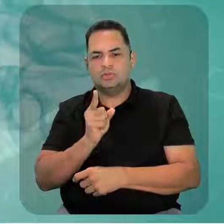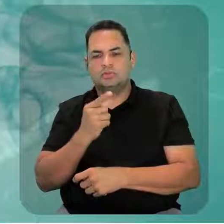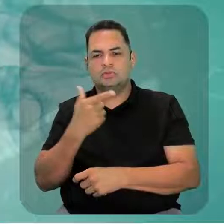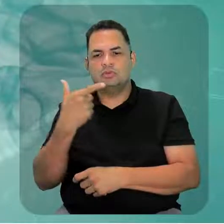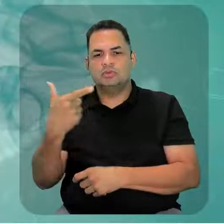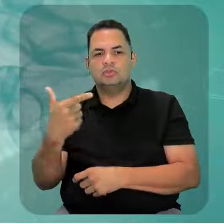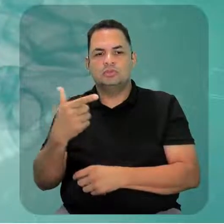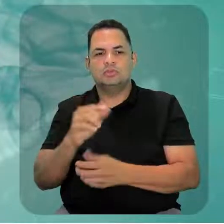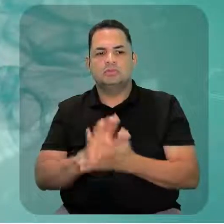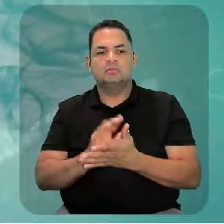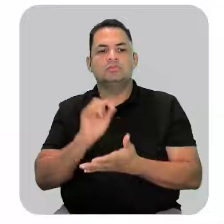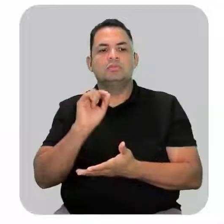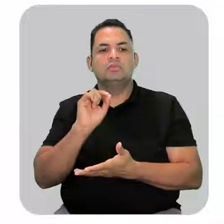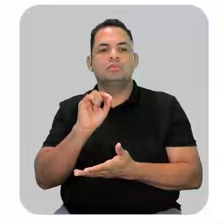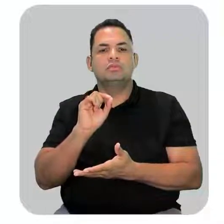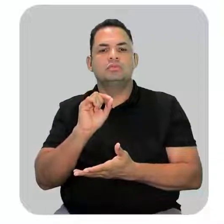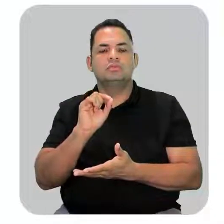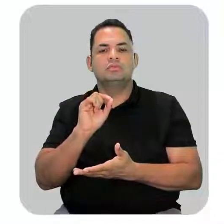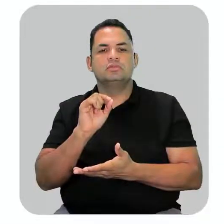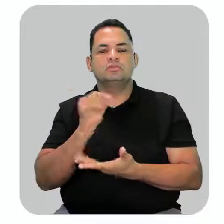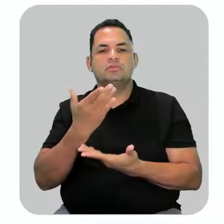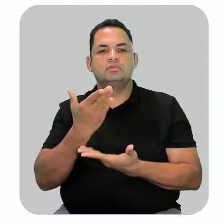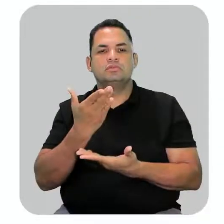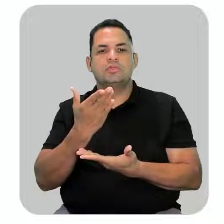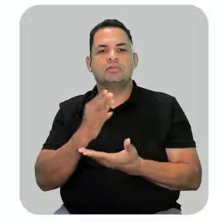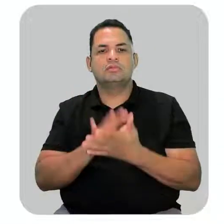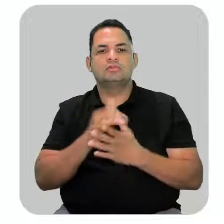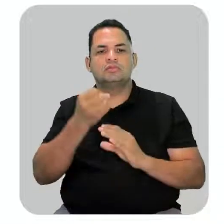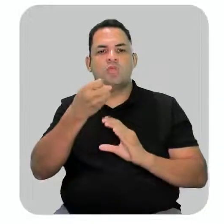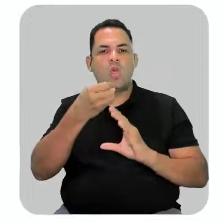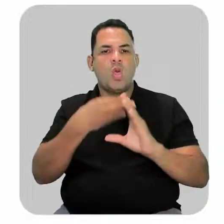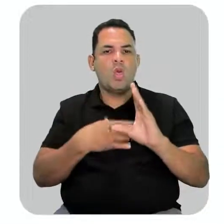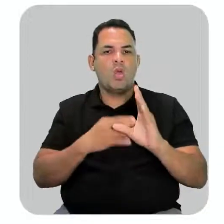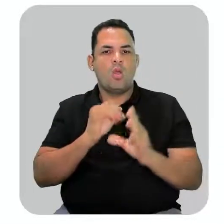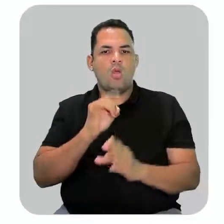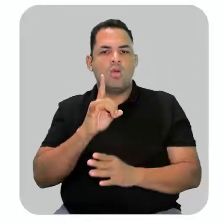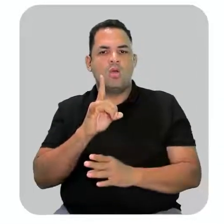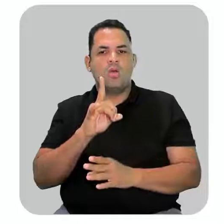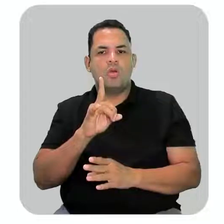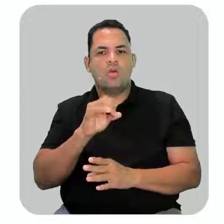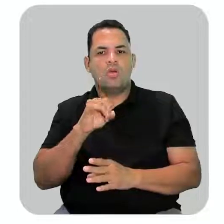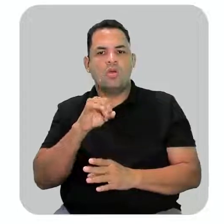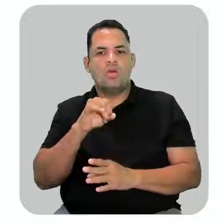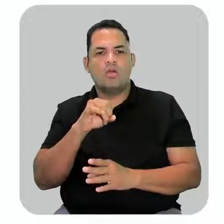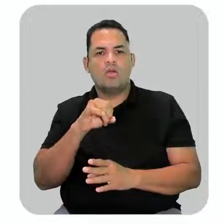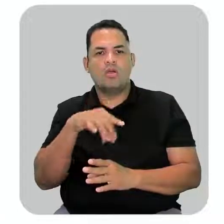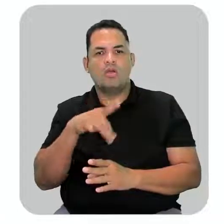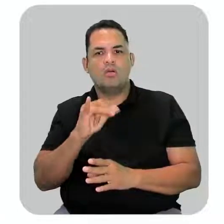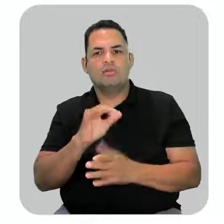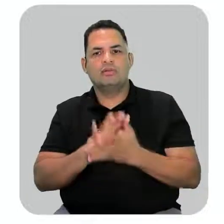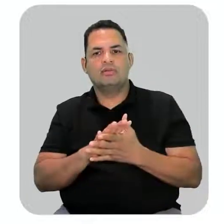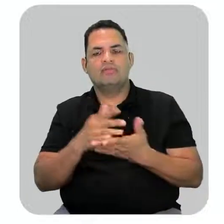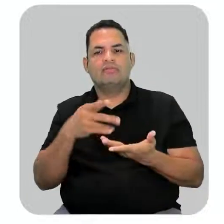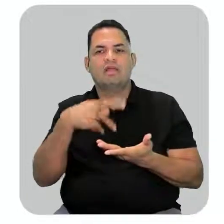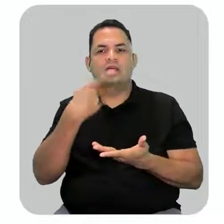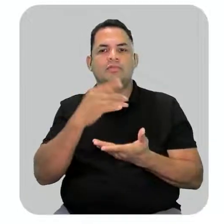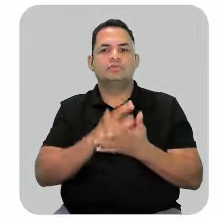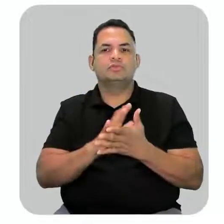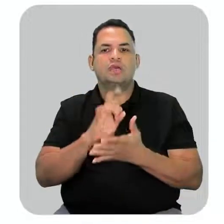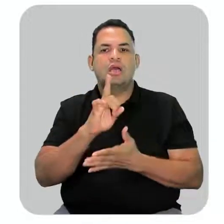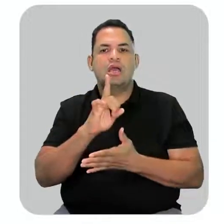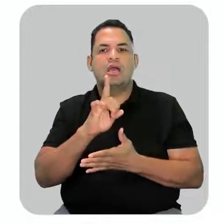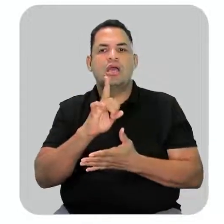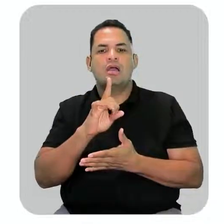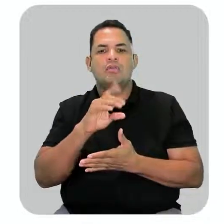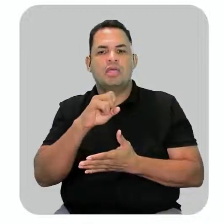o nós estamos trabalhando? Funções orgânicas, isso. Falamos dos álcools, fenógenos e agora estamos